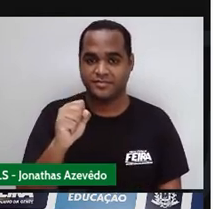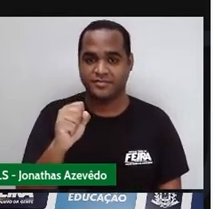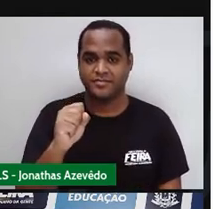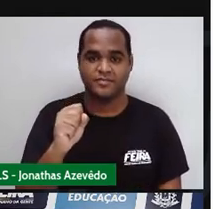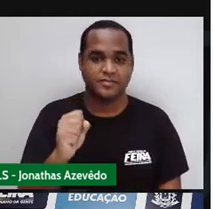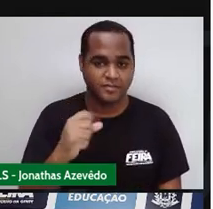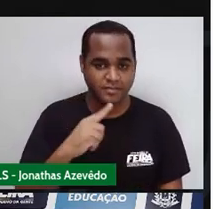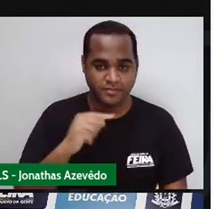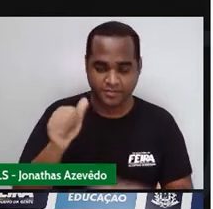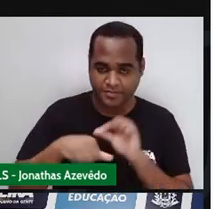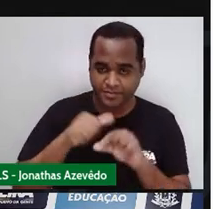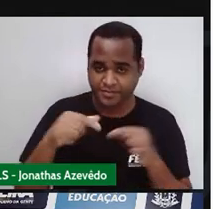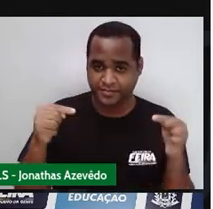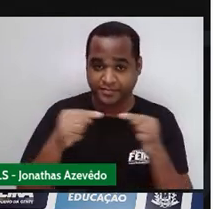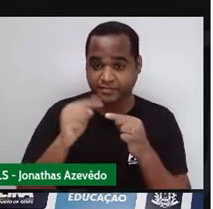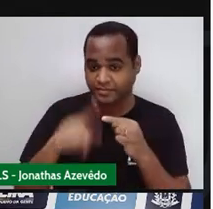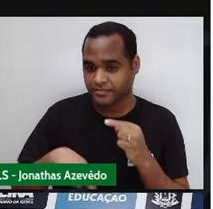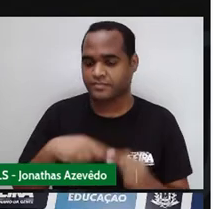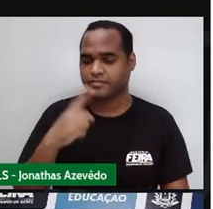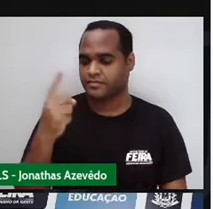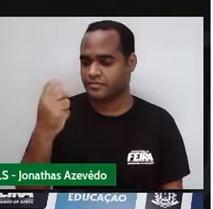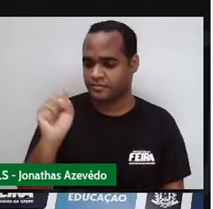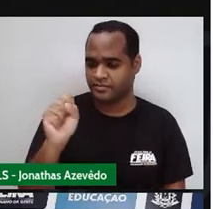interrogação Pelo número 18